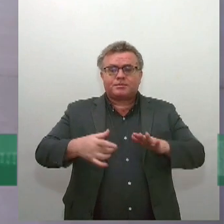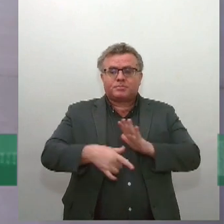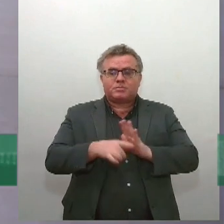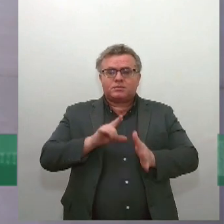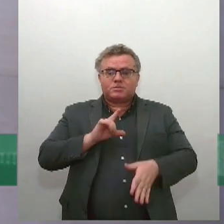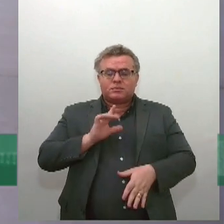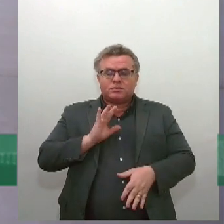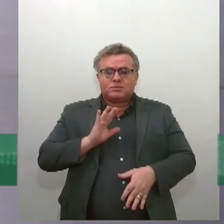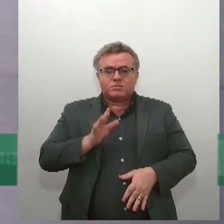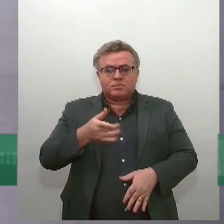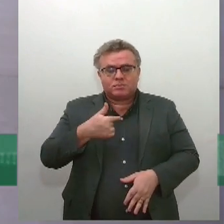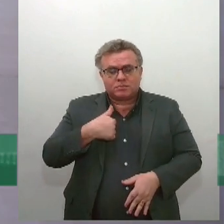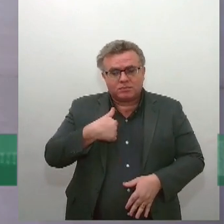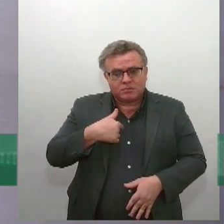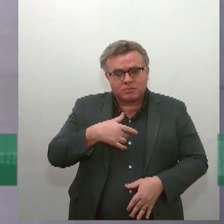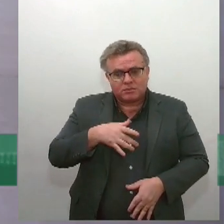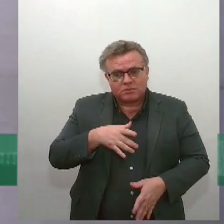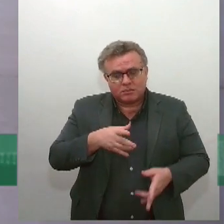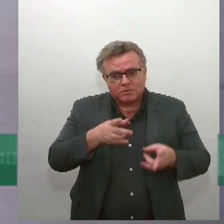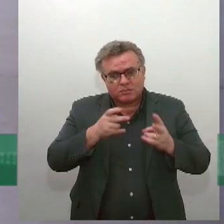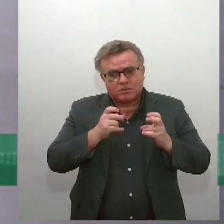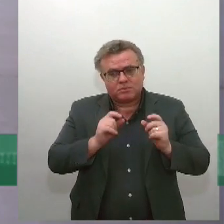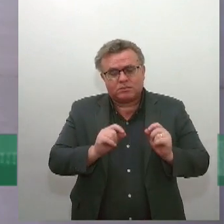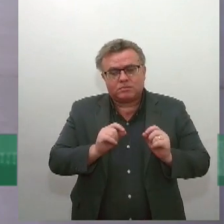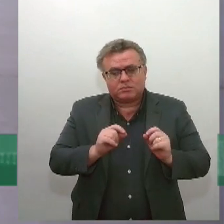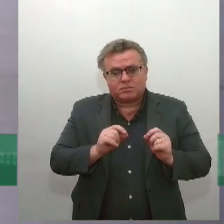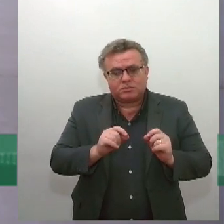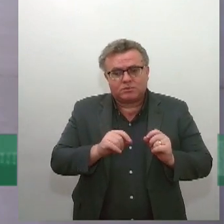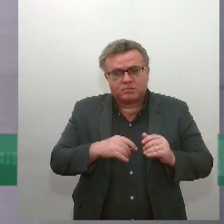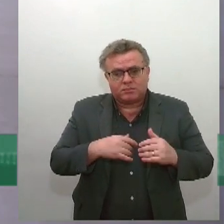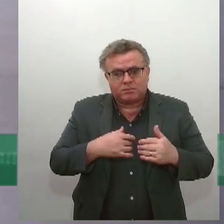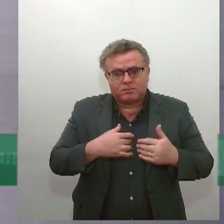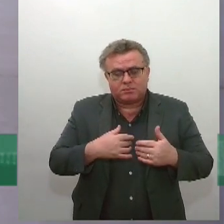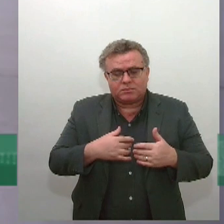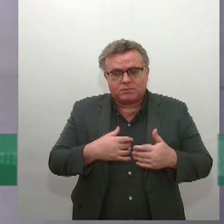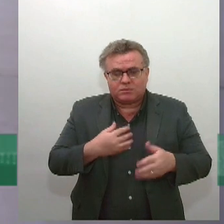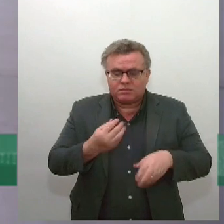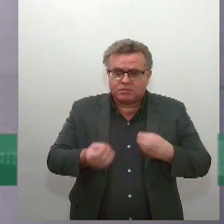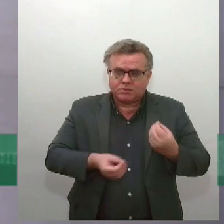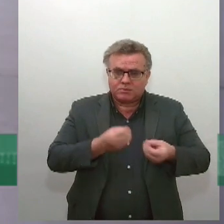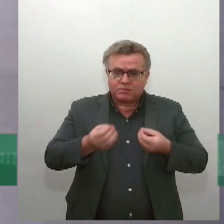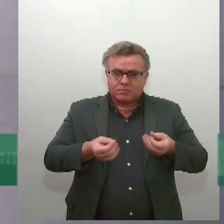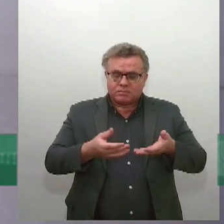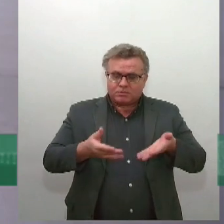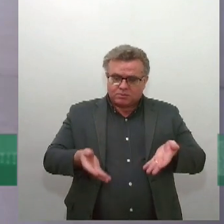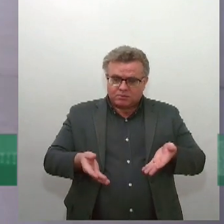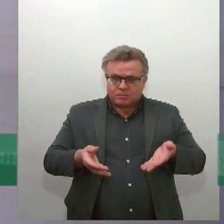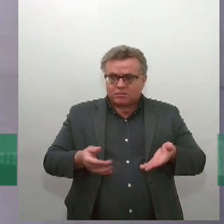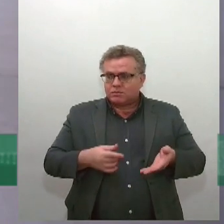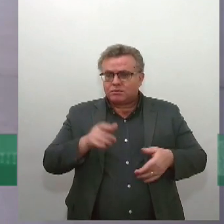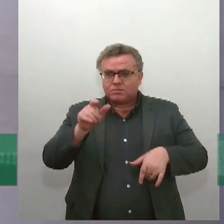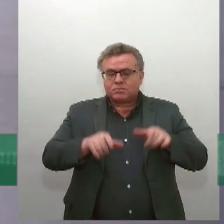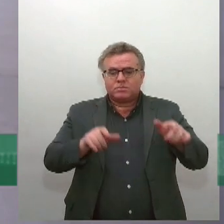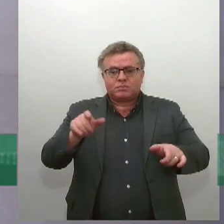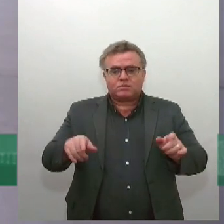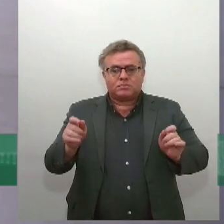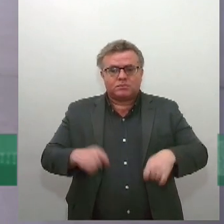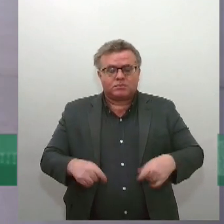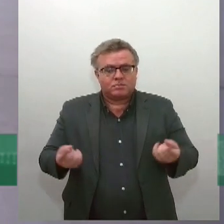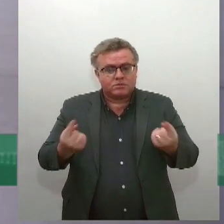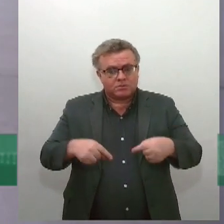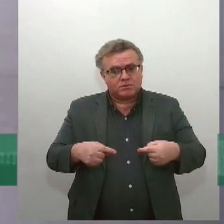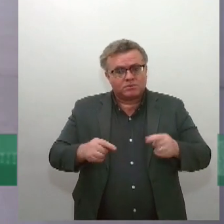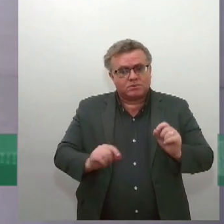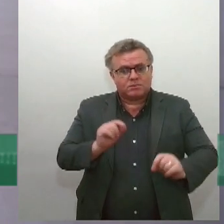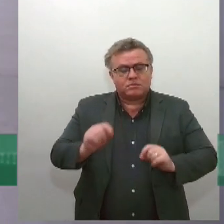no programa, que é alguns deslocamentos de forças e de poder, não só em relação ao orçamento. A gente viu o quanto que o orçamento